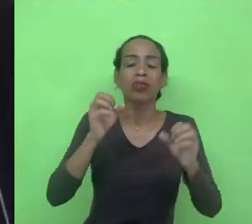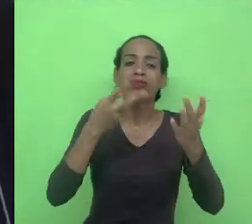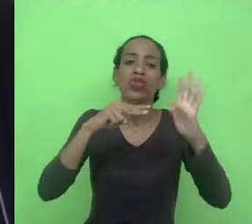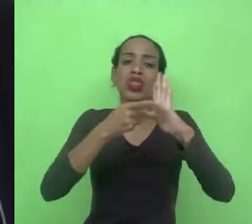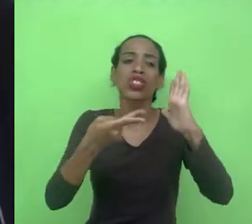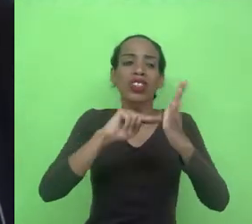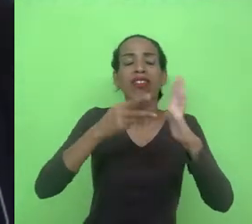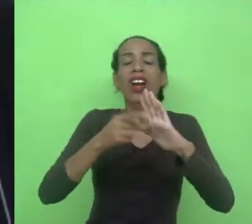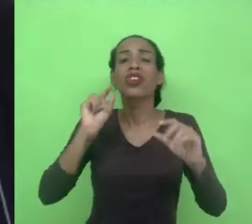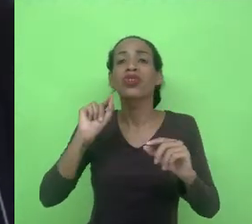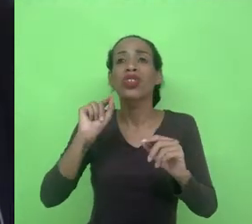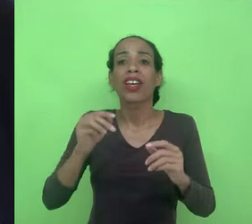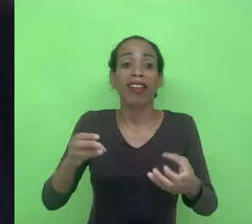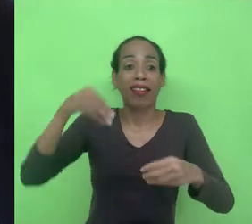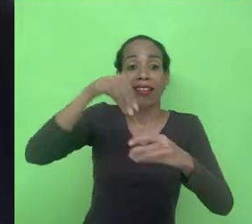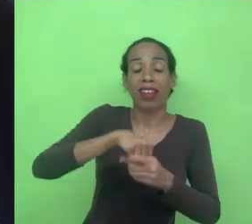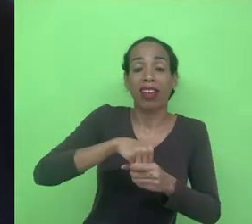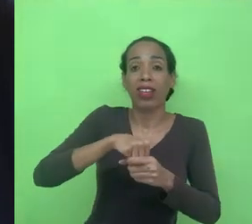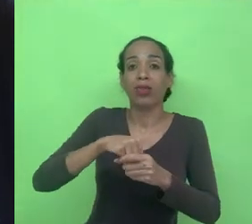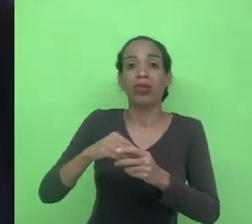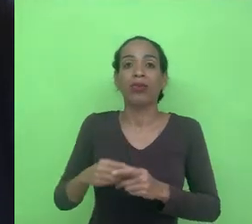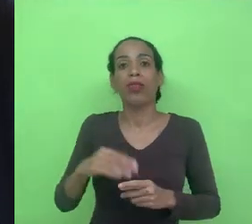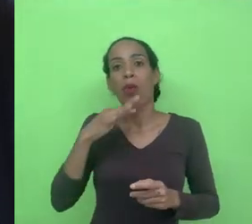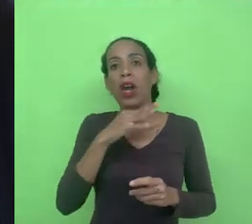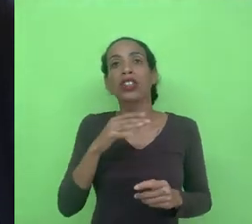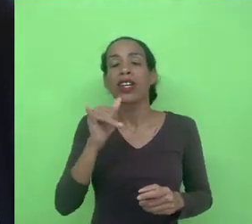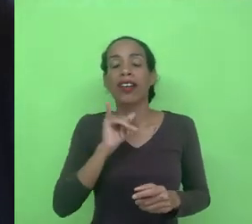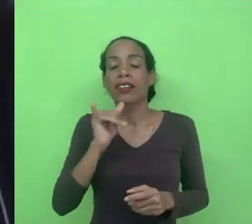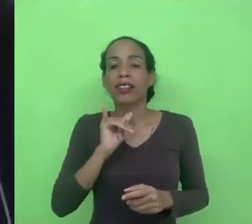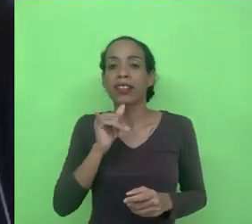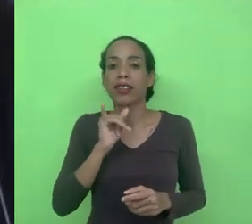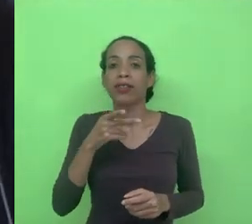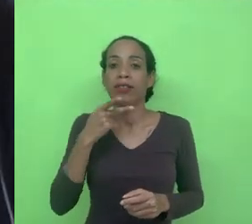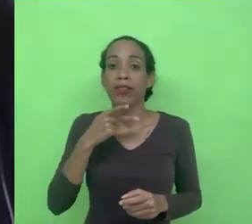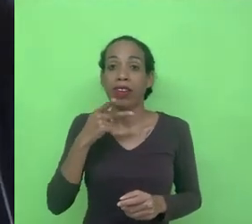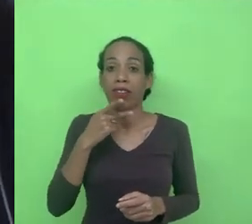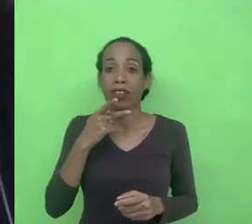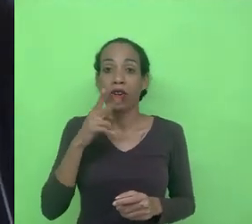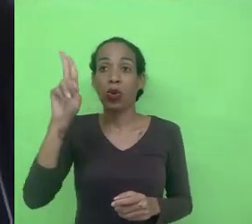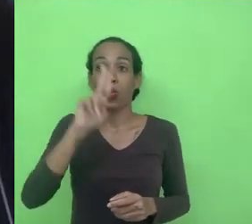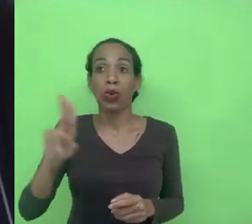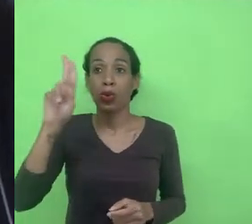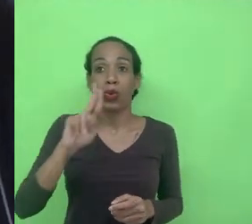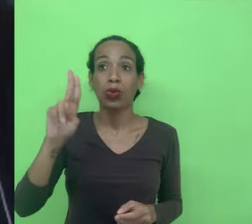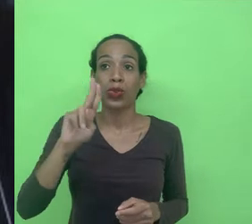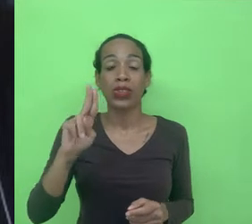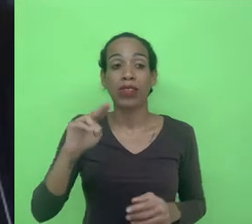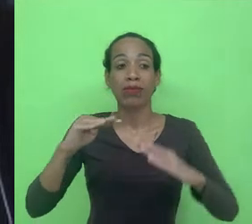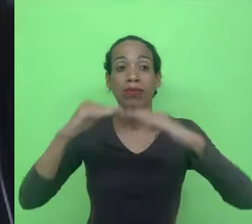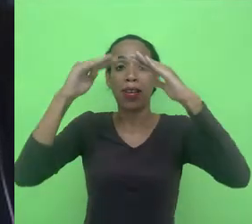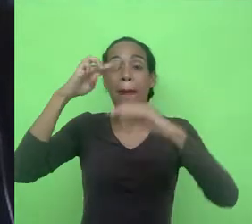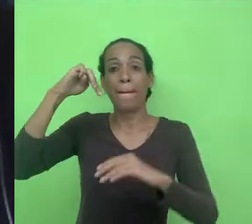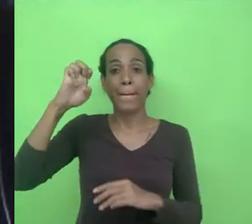dentro dele então acho que por exemplo quando você fala de usar a audiência no metaverso para